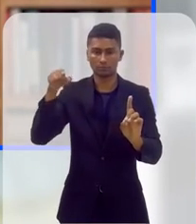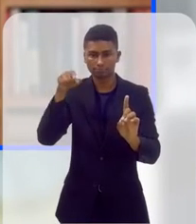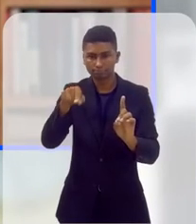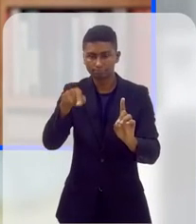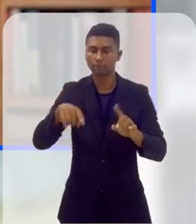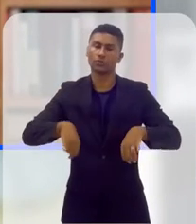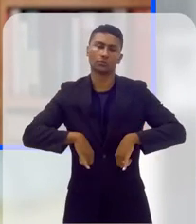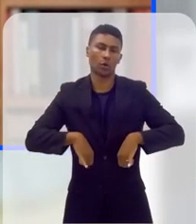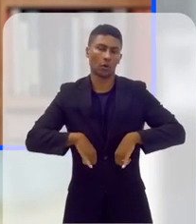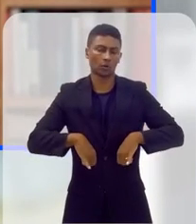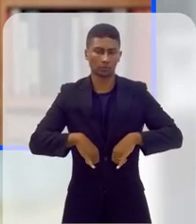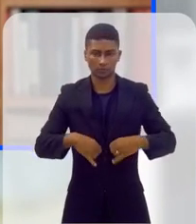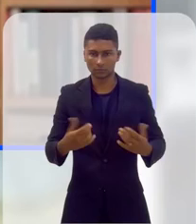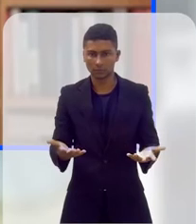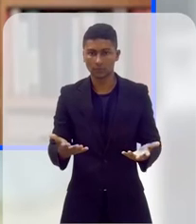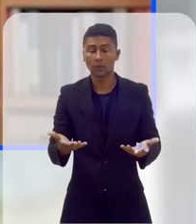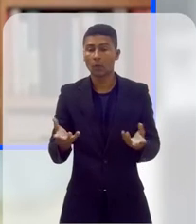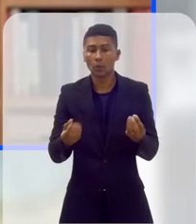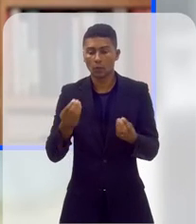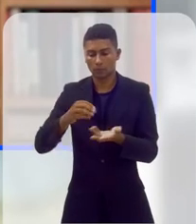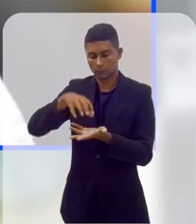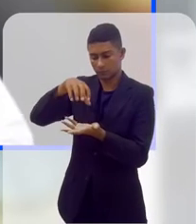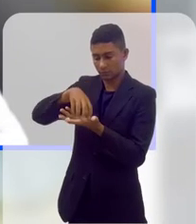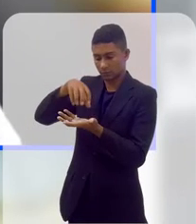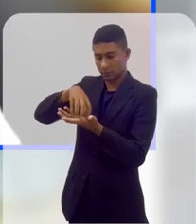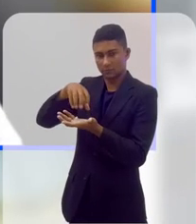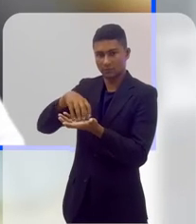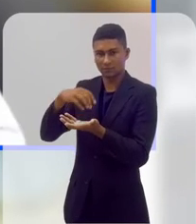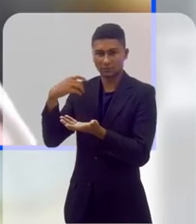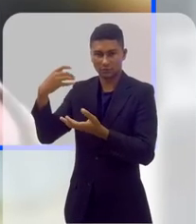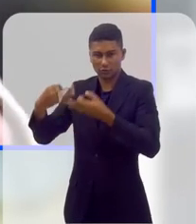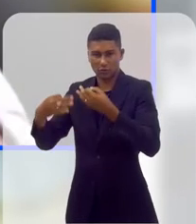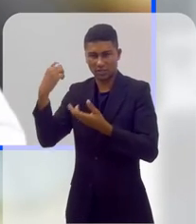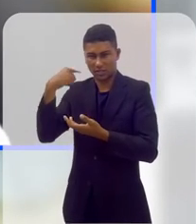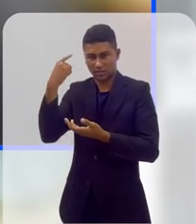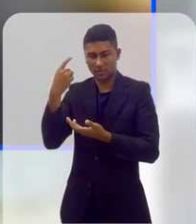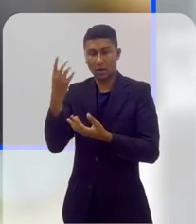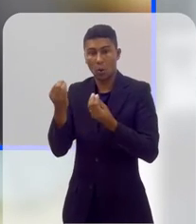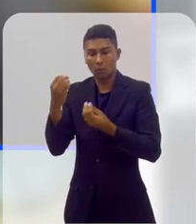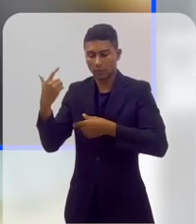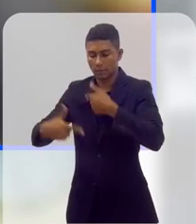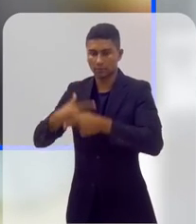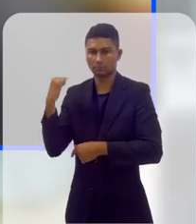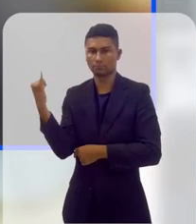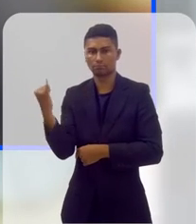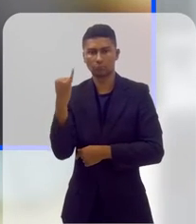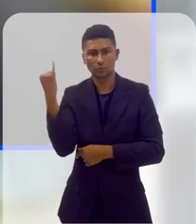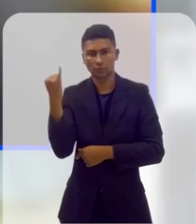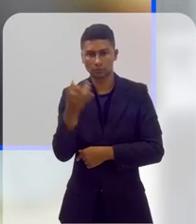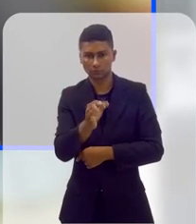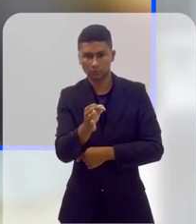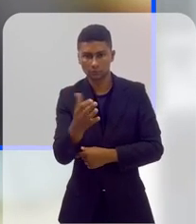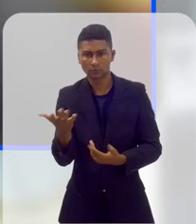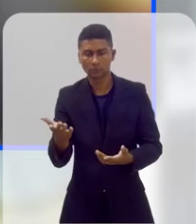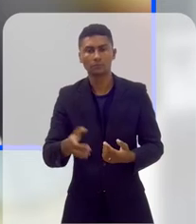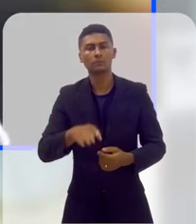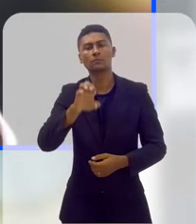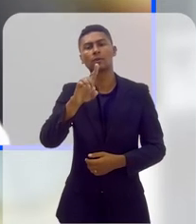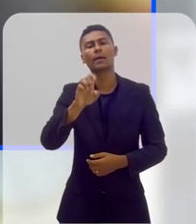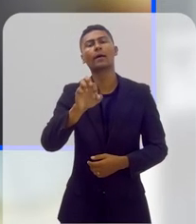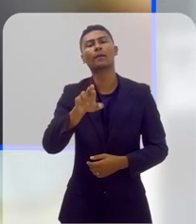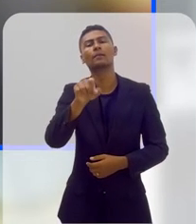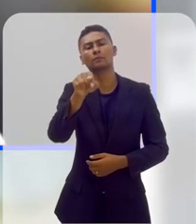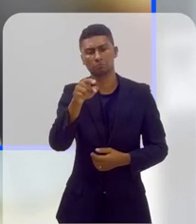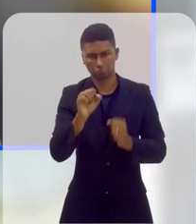Professor Eder, pode falar um pouquinho, por favor? Eu acho que esse é um exemplo muito significativo, né? Por mais que haja uma